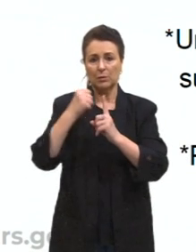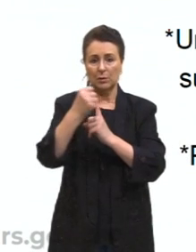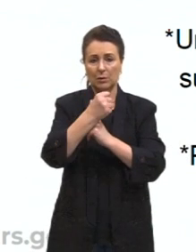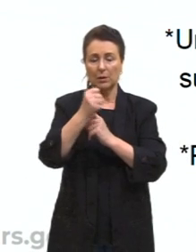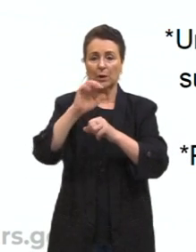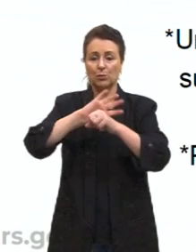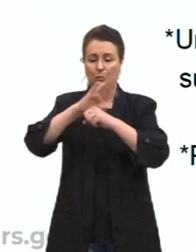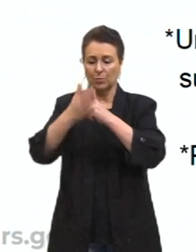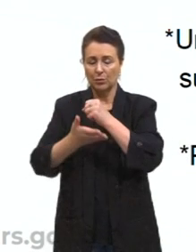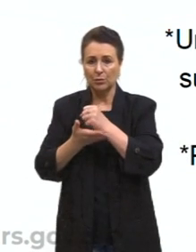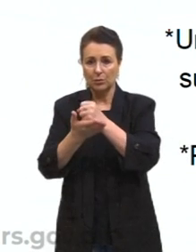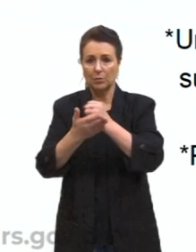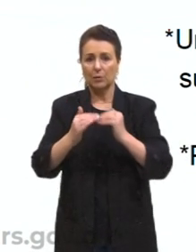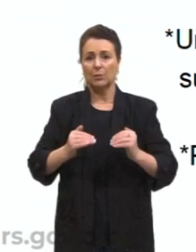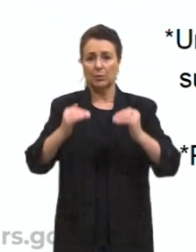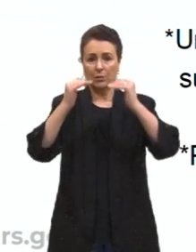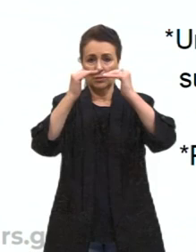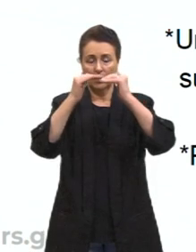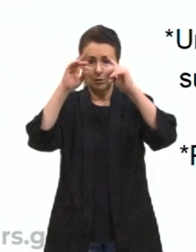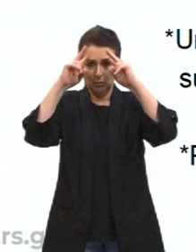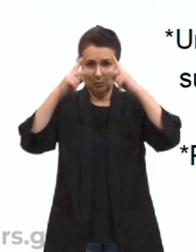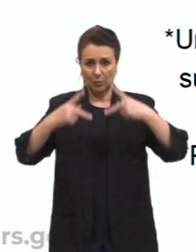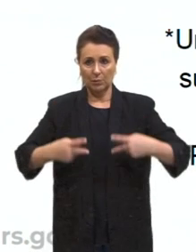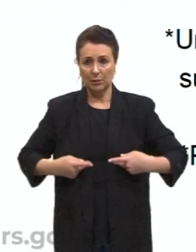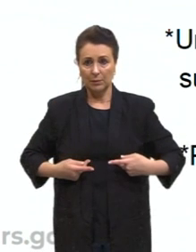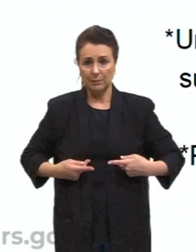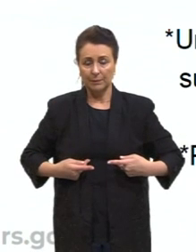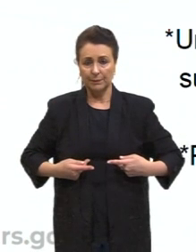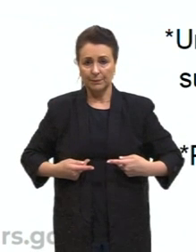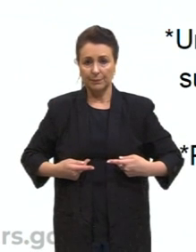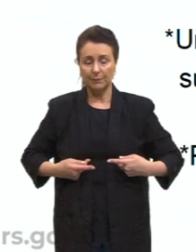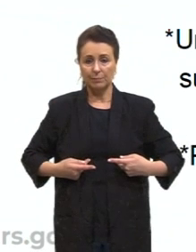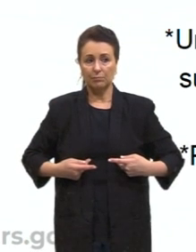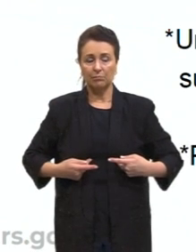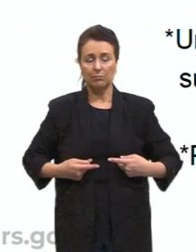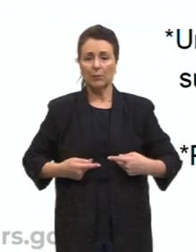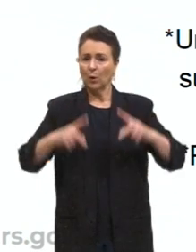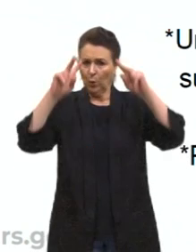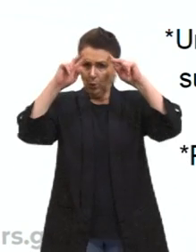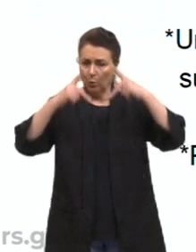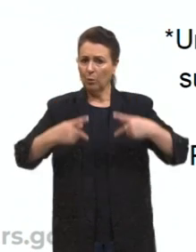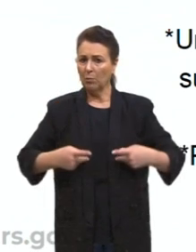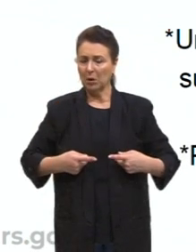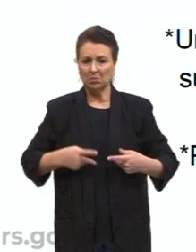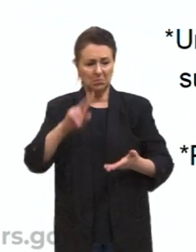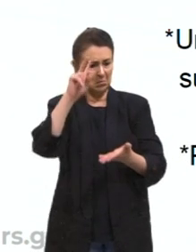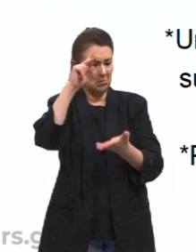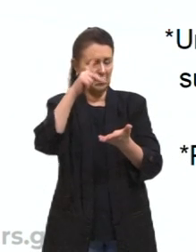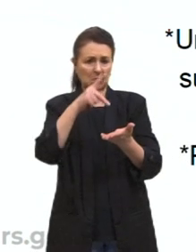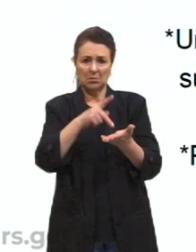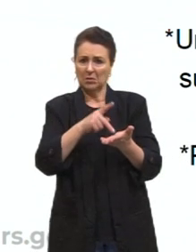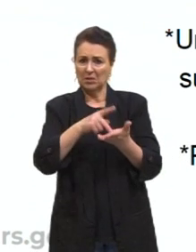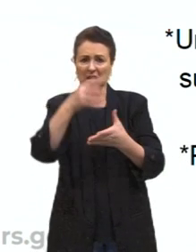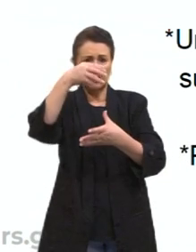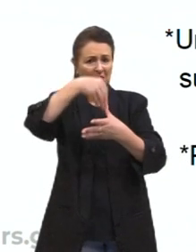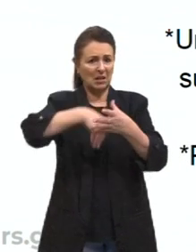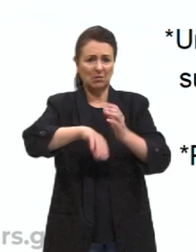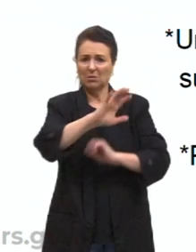equilíbrio entre o ser humano e a natureza? Pois então, ser humano não se reconhece por parte da natureza.